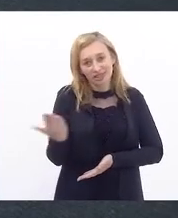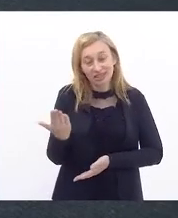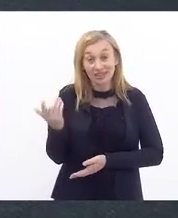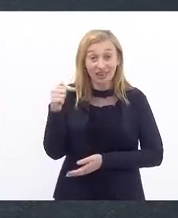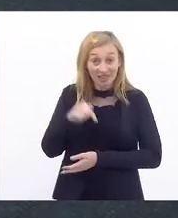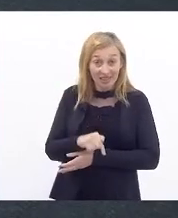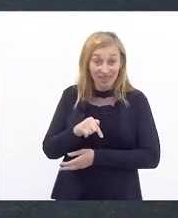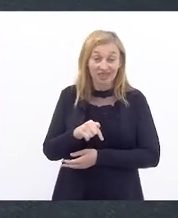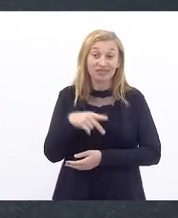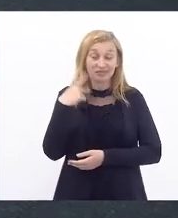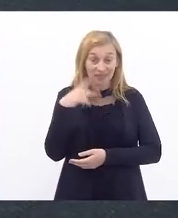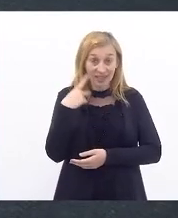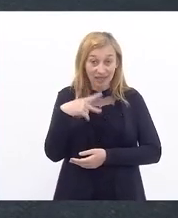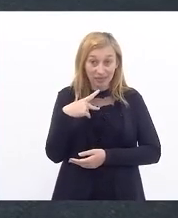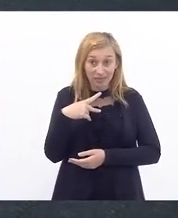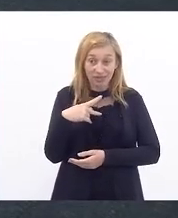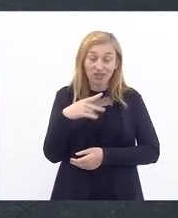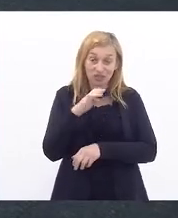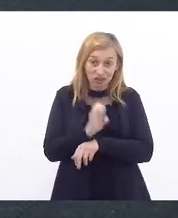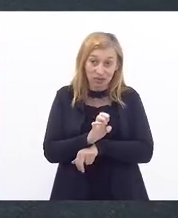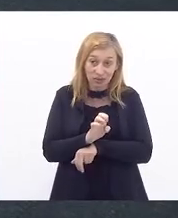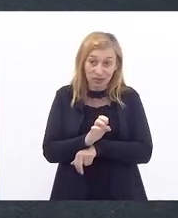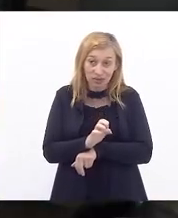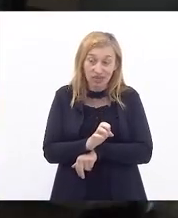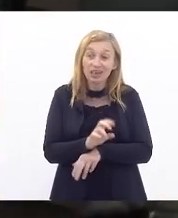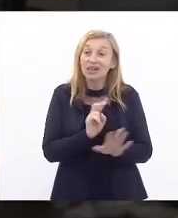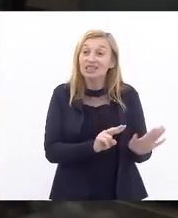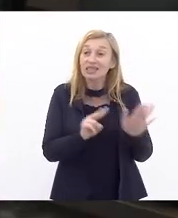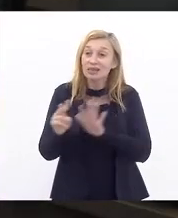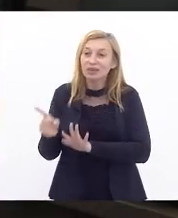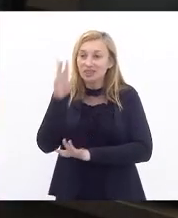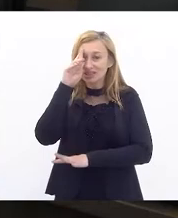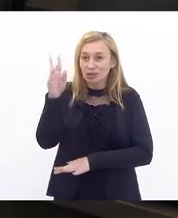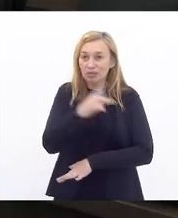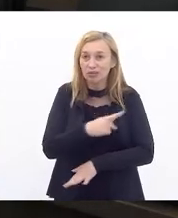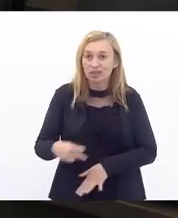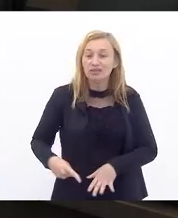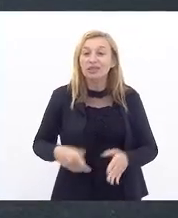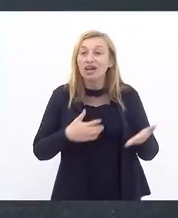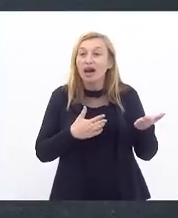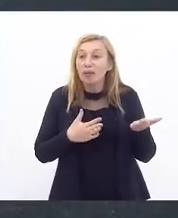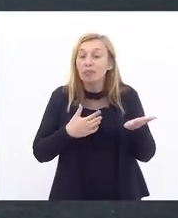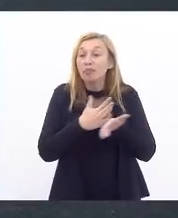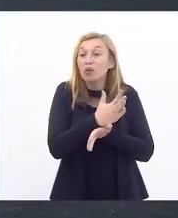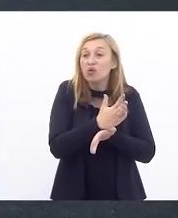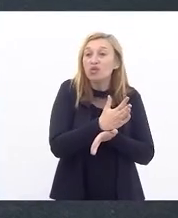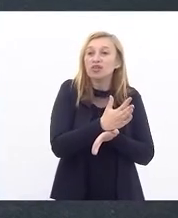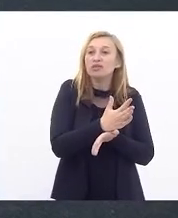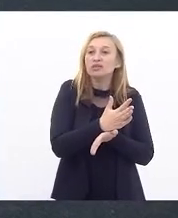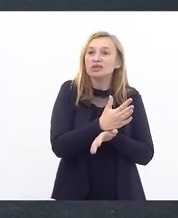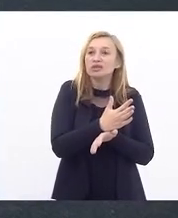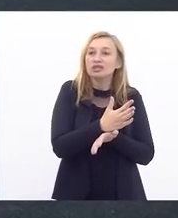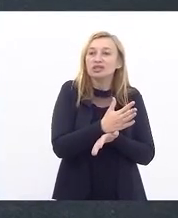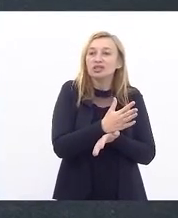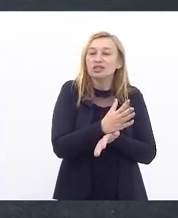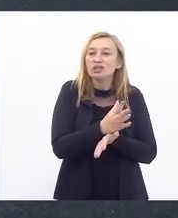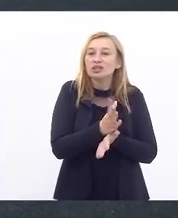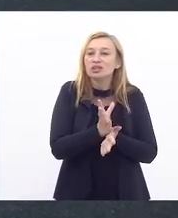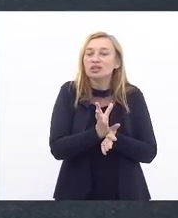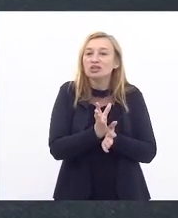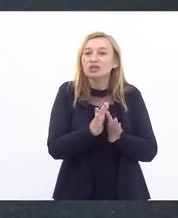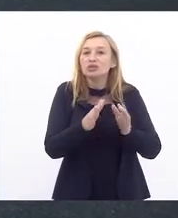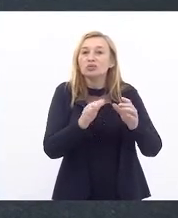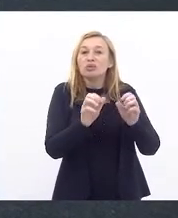aqui no parlamento estadual. Essa semana, senhor presidente, aprovamos uma comenda, uma